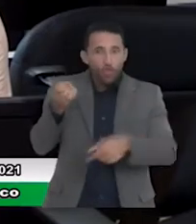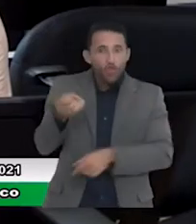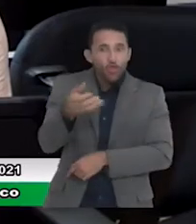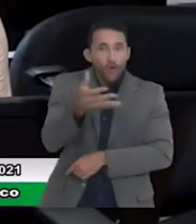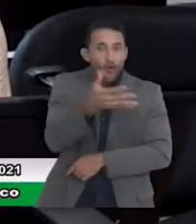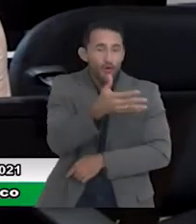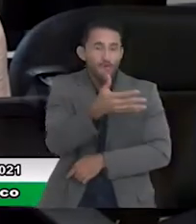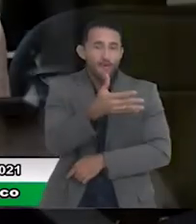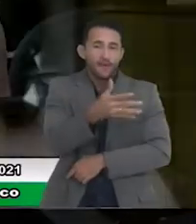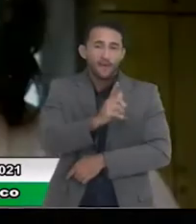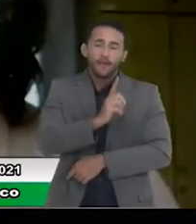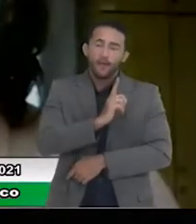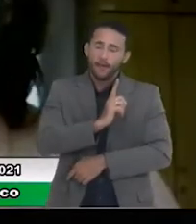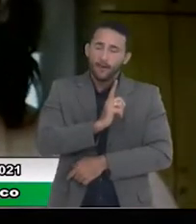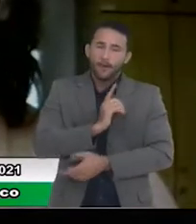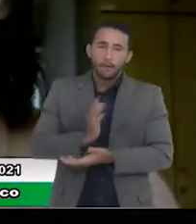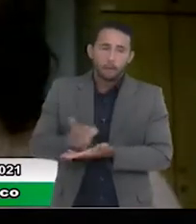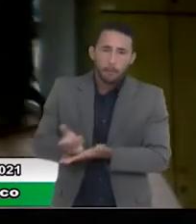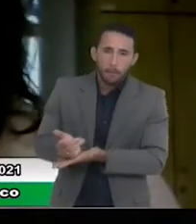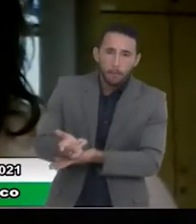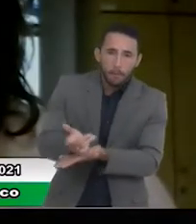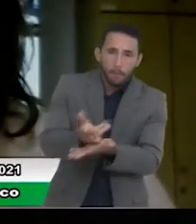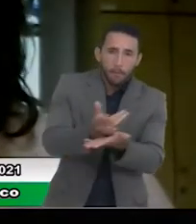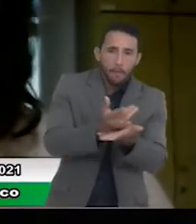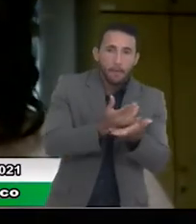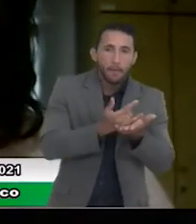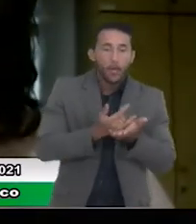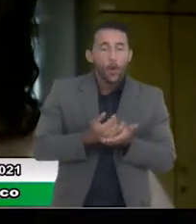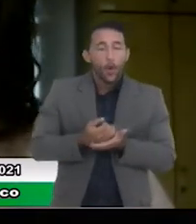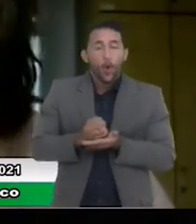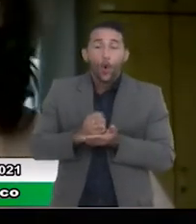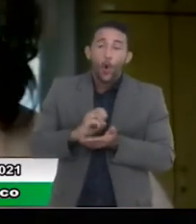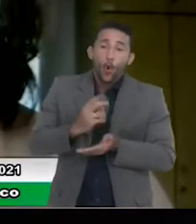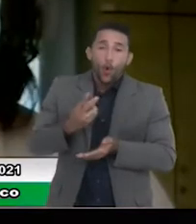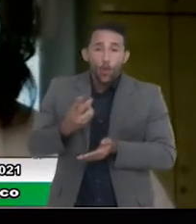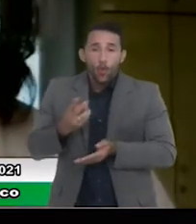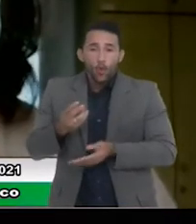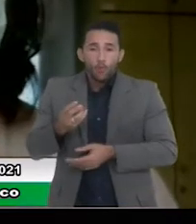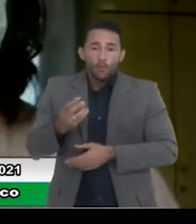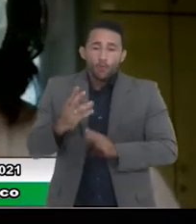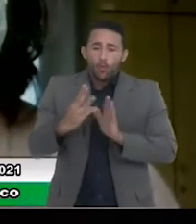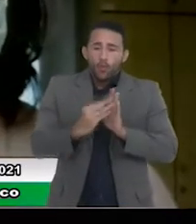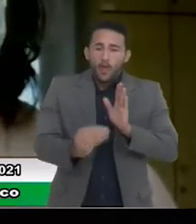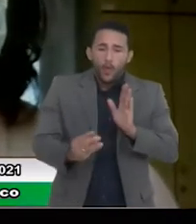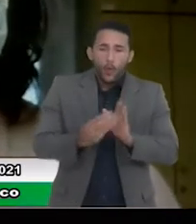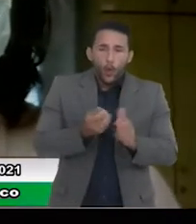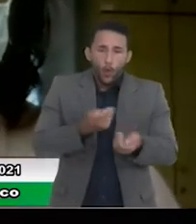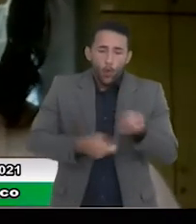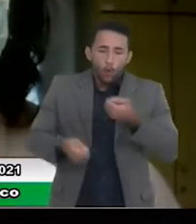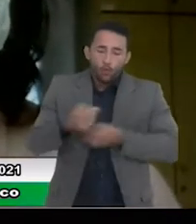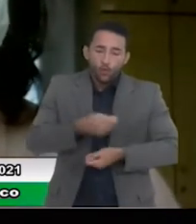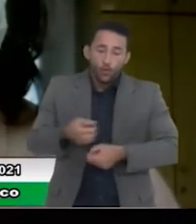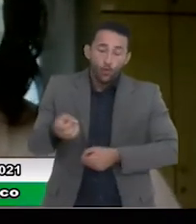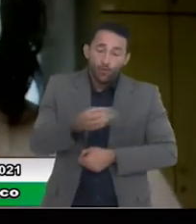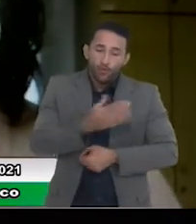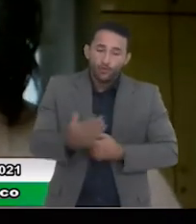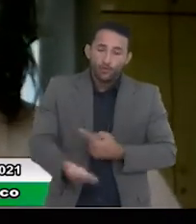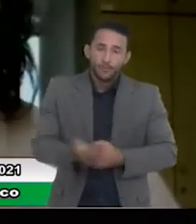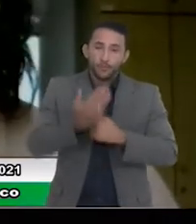tributação e de favorecimento de novas empresas, num novo modelo econômico, que também ajudou muito, e claro,